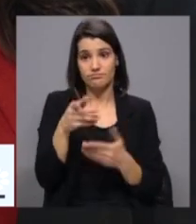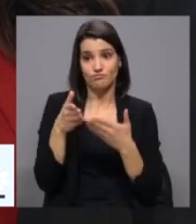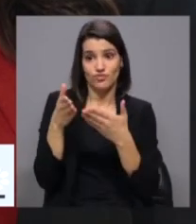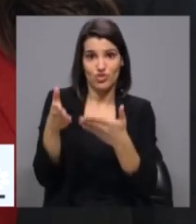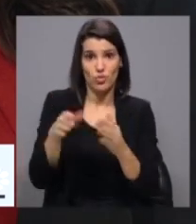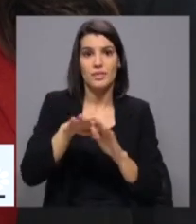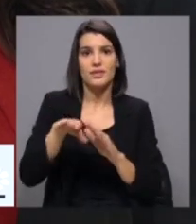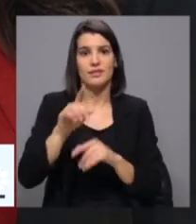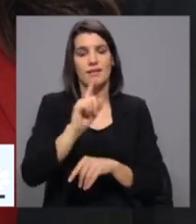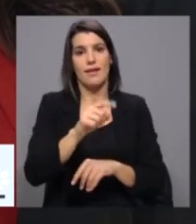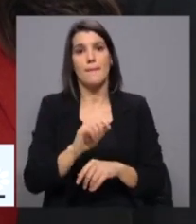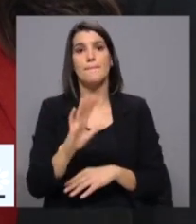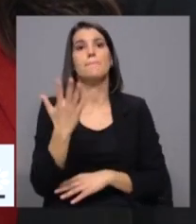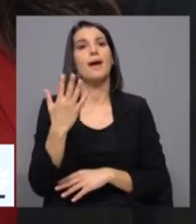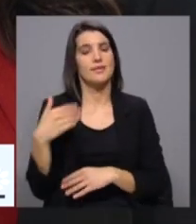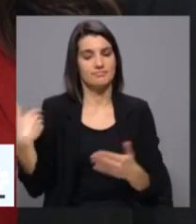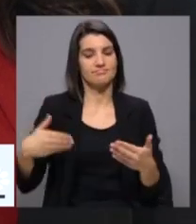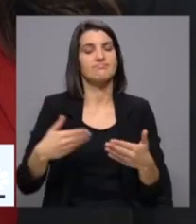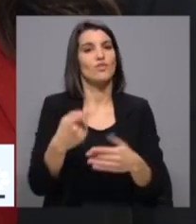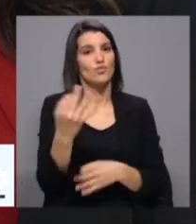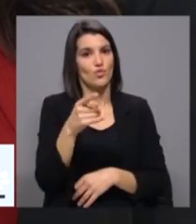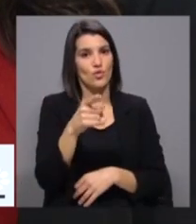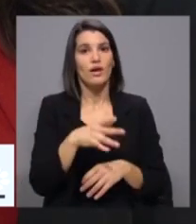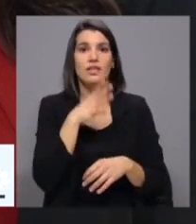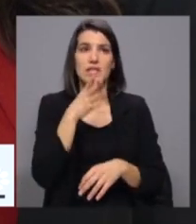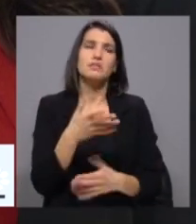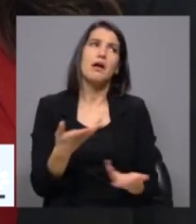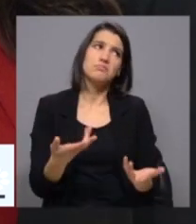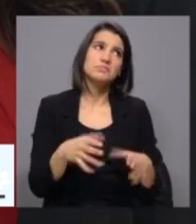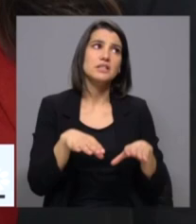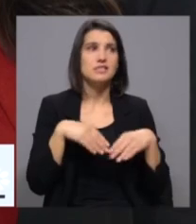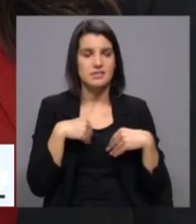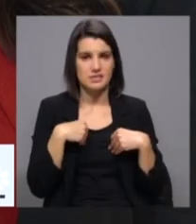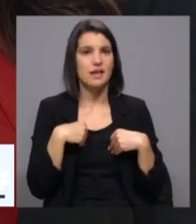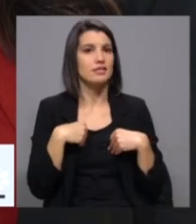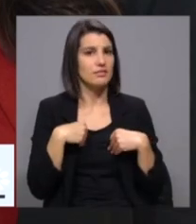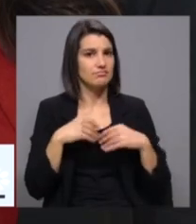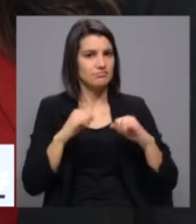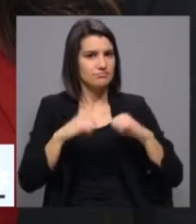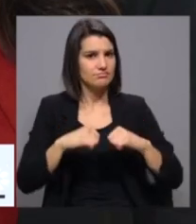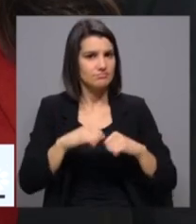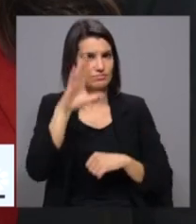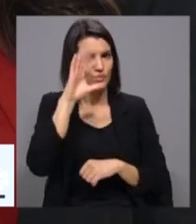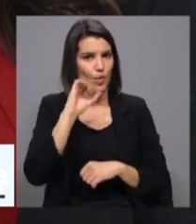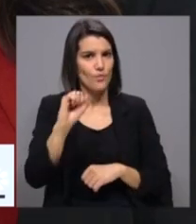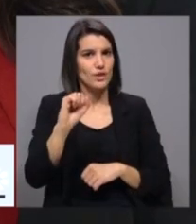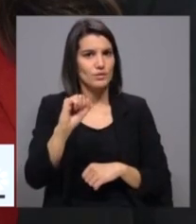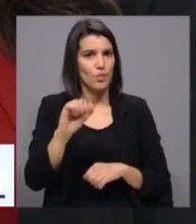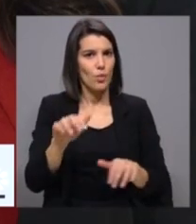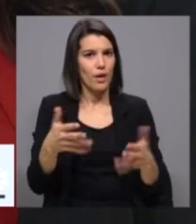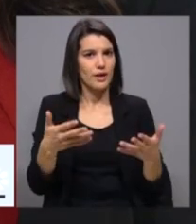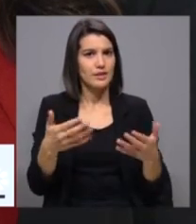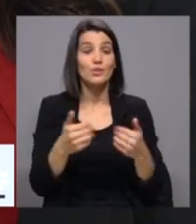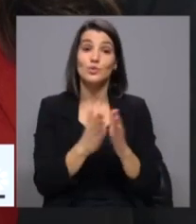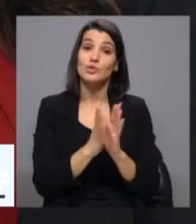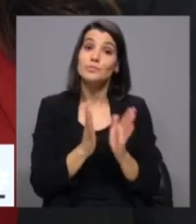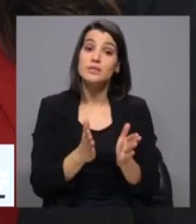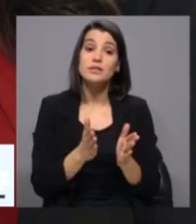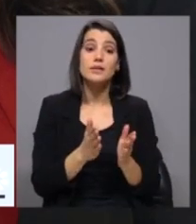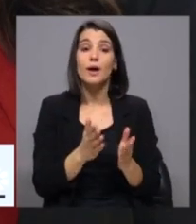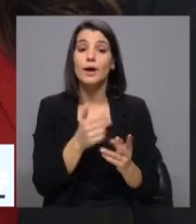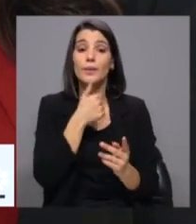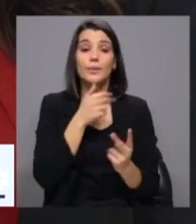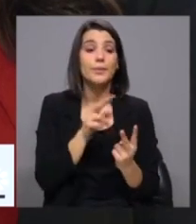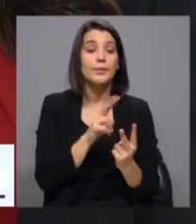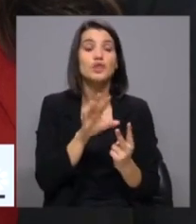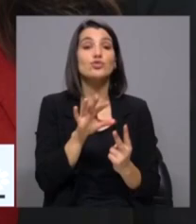isso sim, é o que o PAN tem feito quando diz que pode viabilizar qualquer governo. E nestas coisas nós temos todos que fazer escolhas claras.